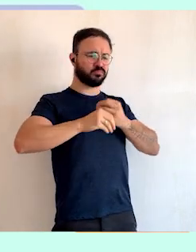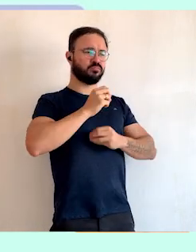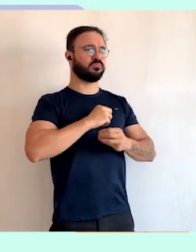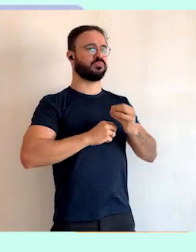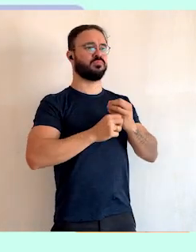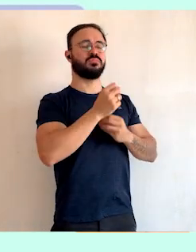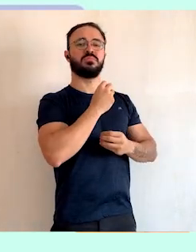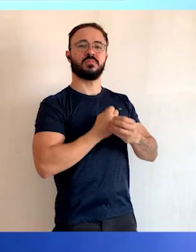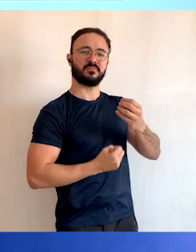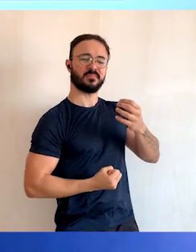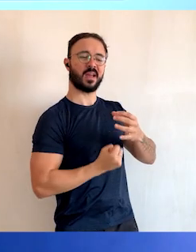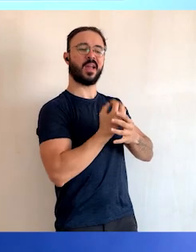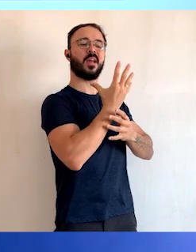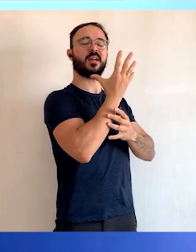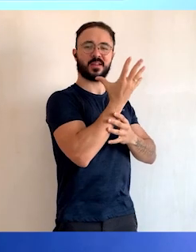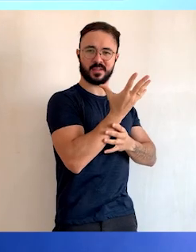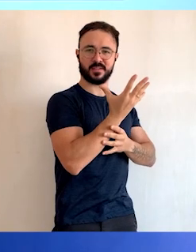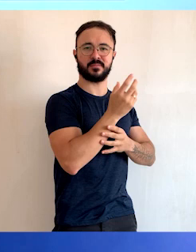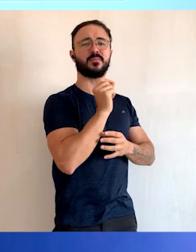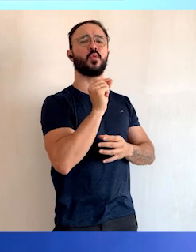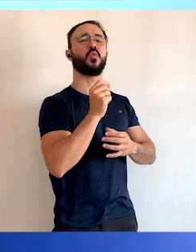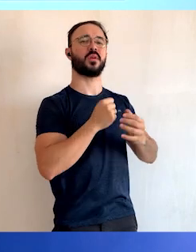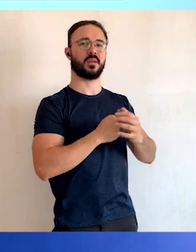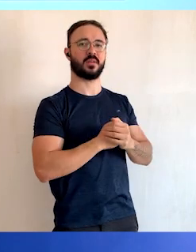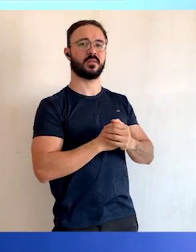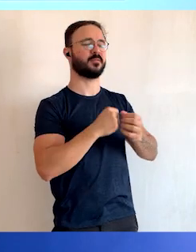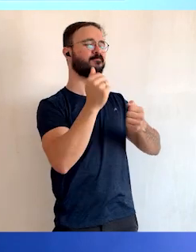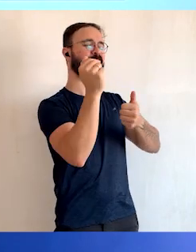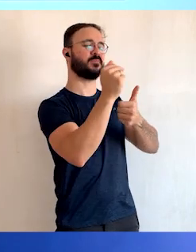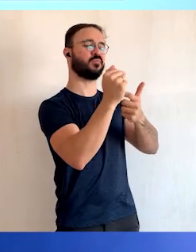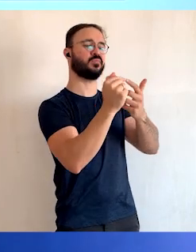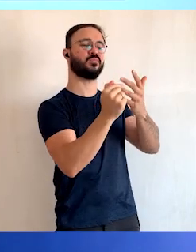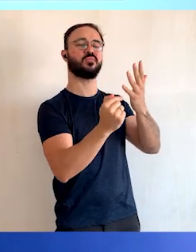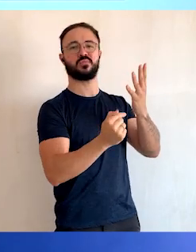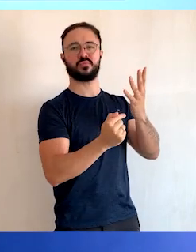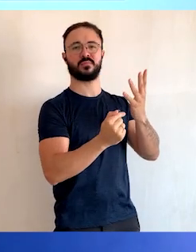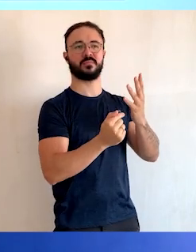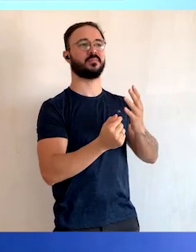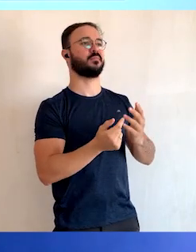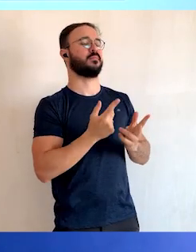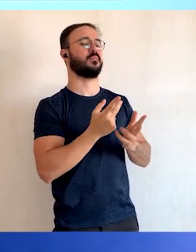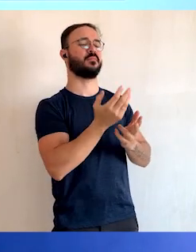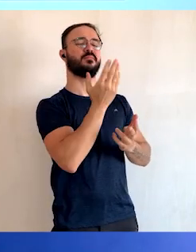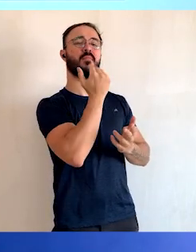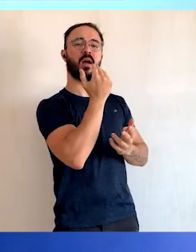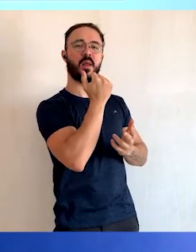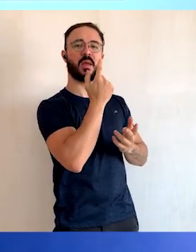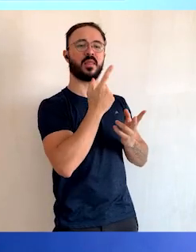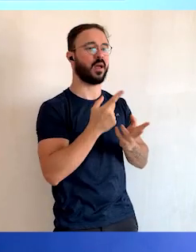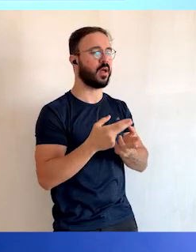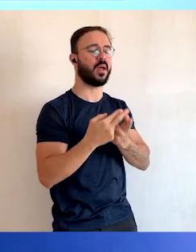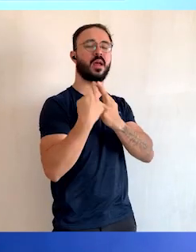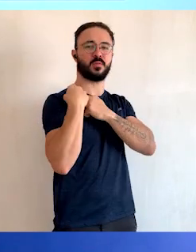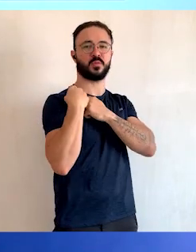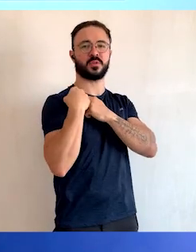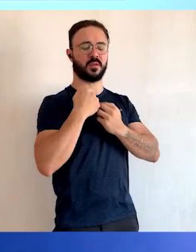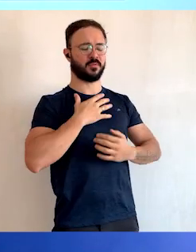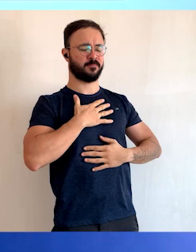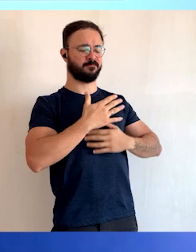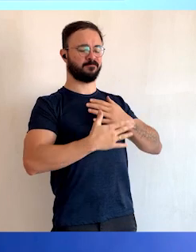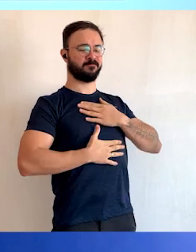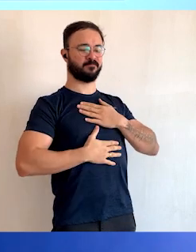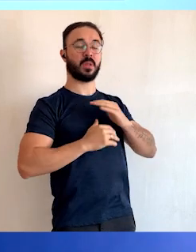a partir da luz solar, produz compostos alimentares. É no